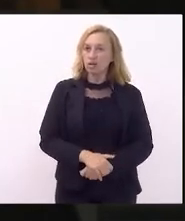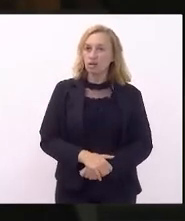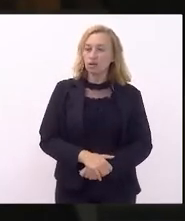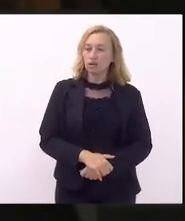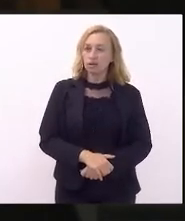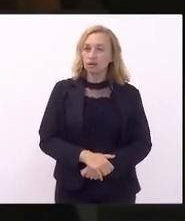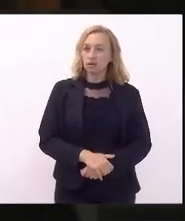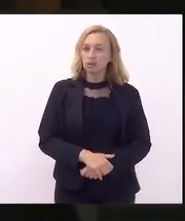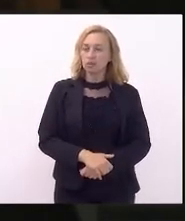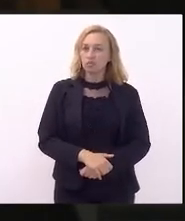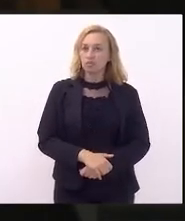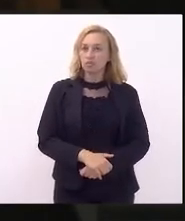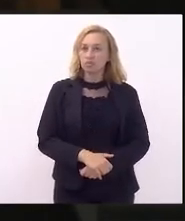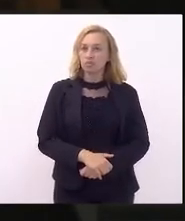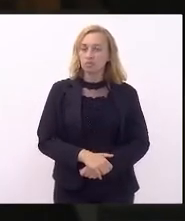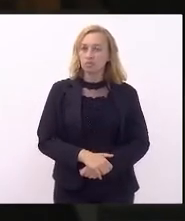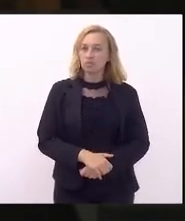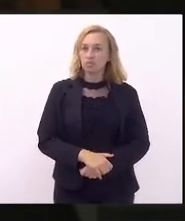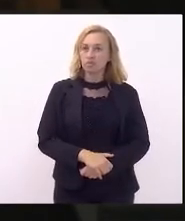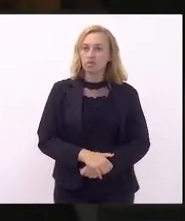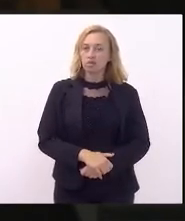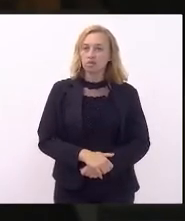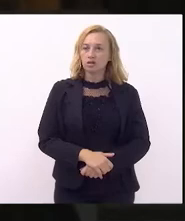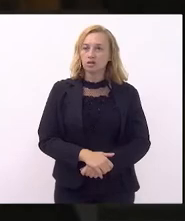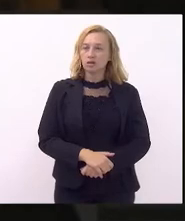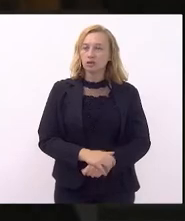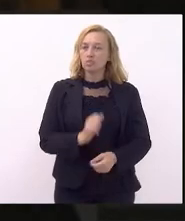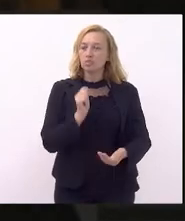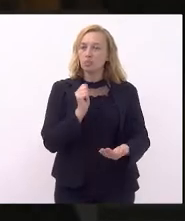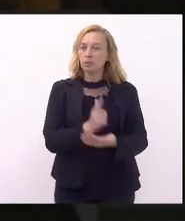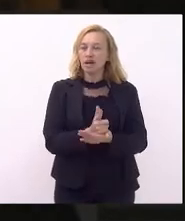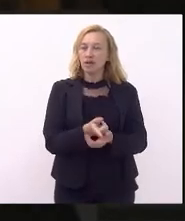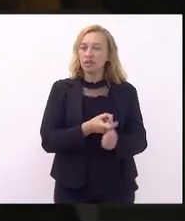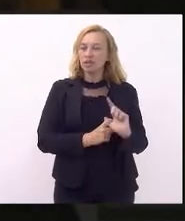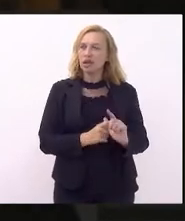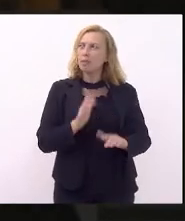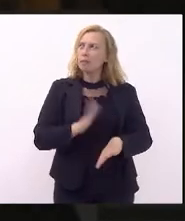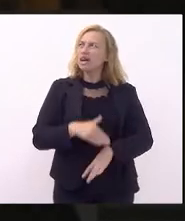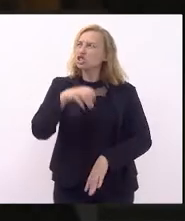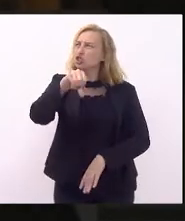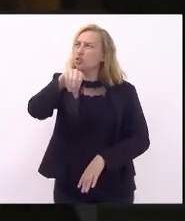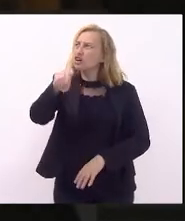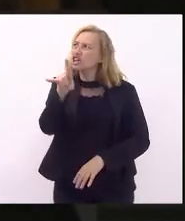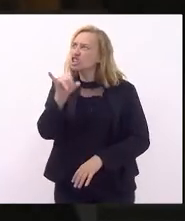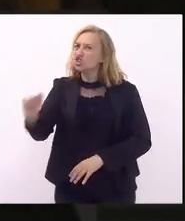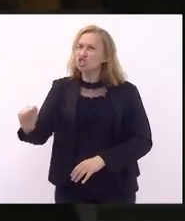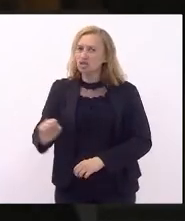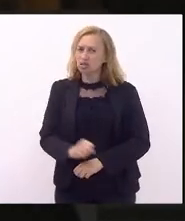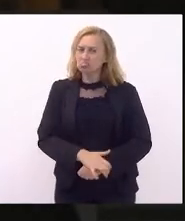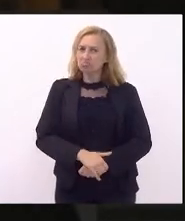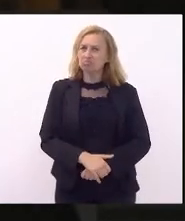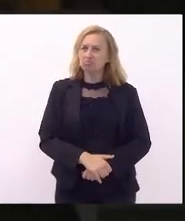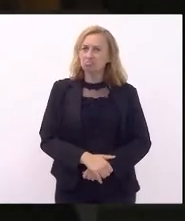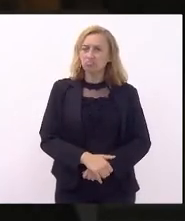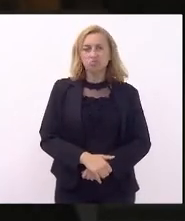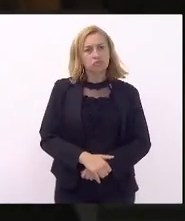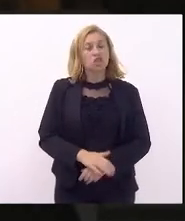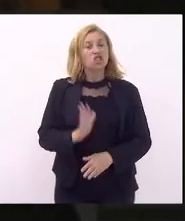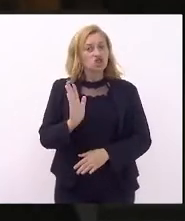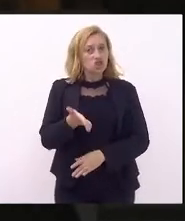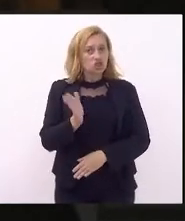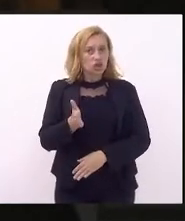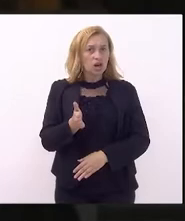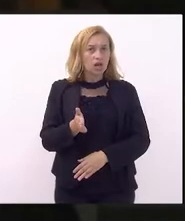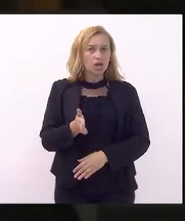suspensão do pagamento do serviço da dívida por mais 90 dias. E, desde já,